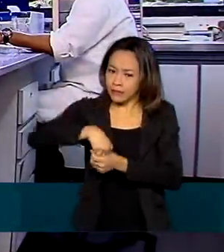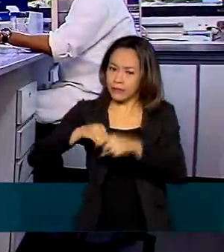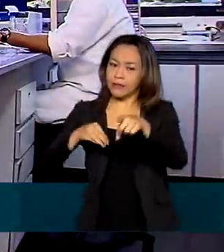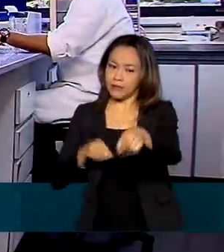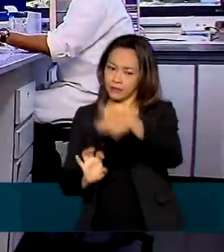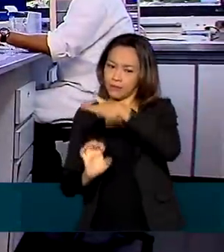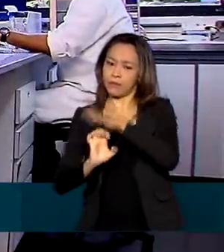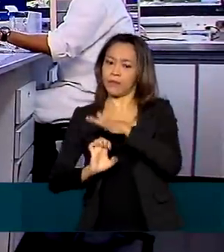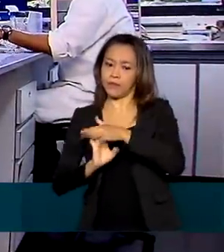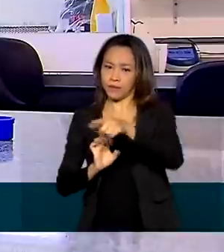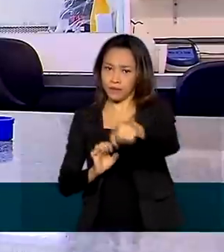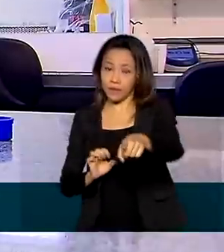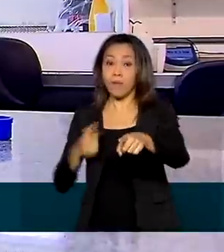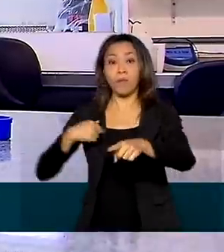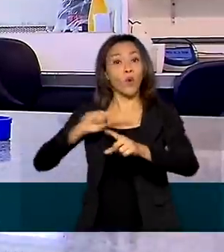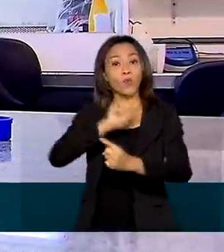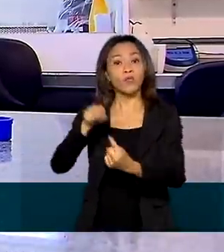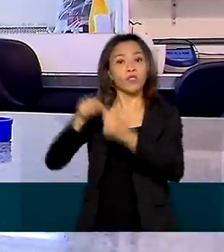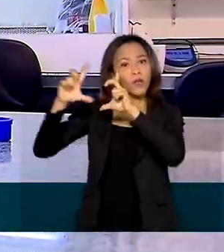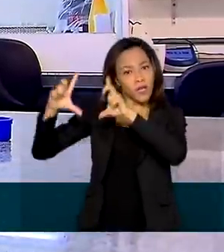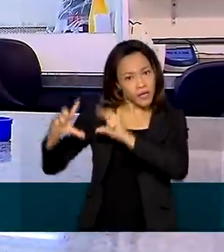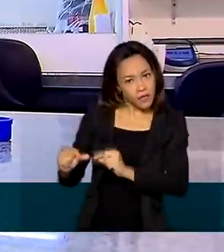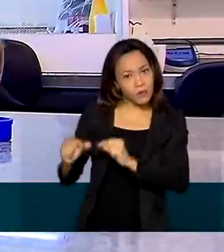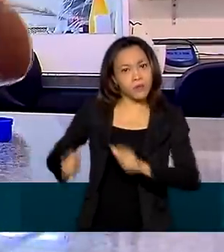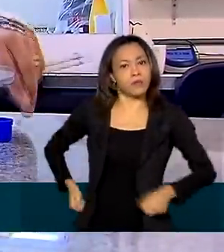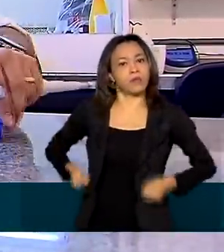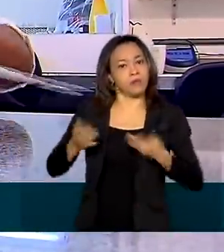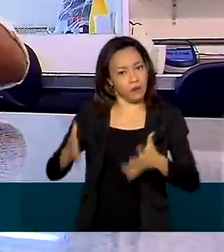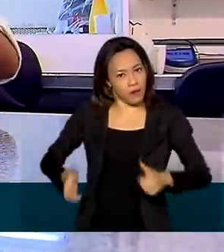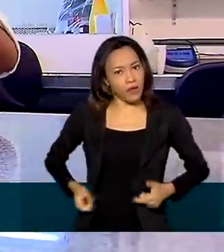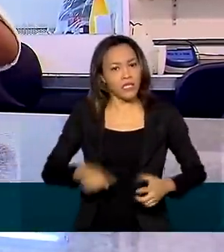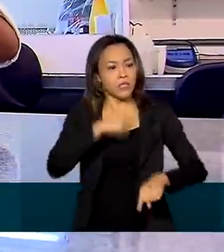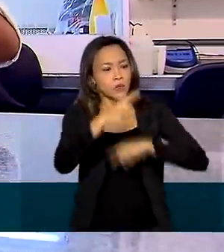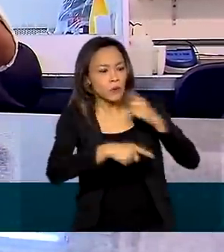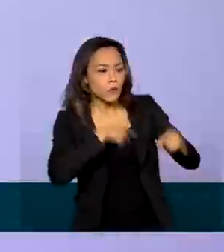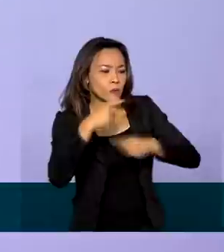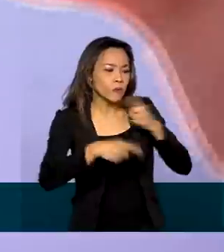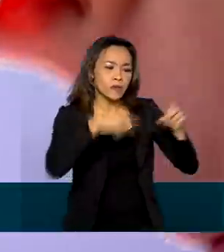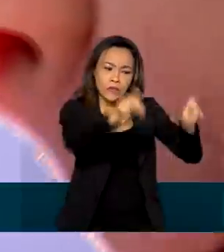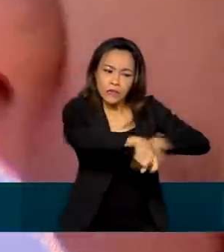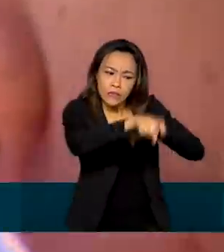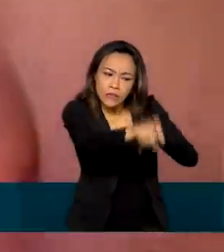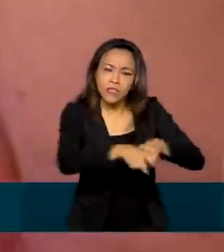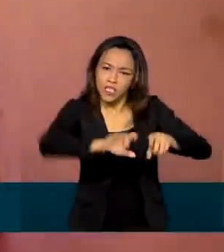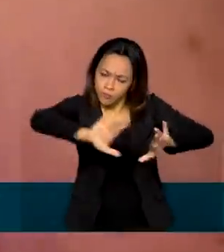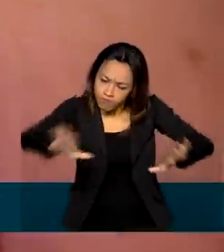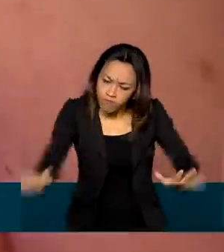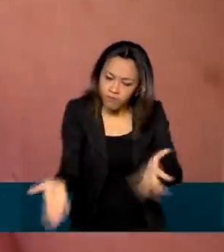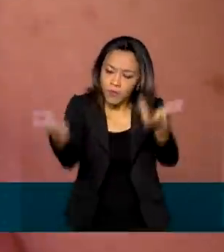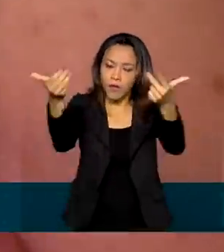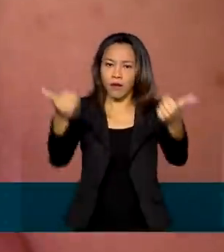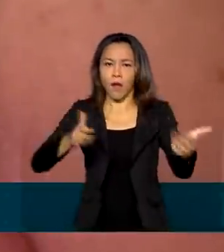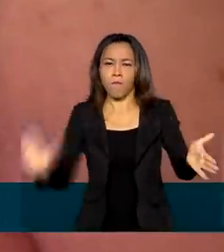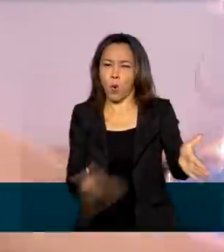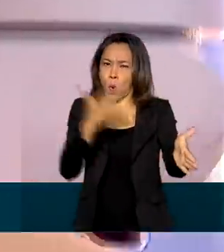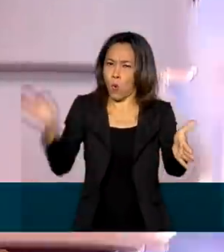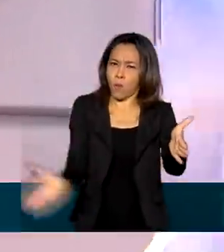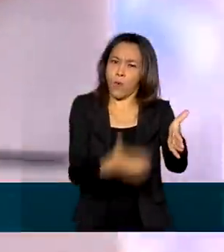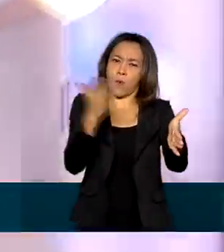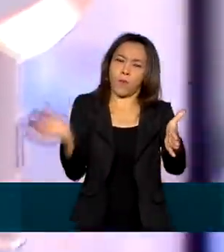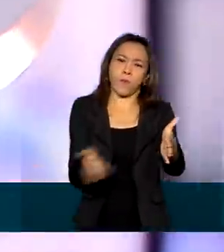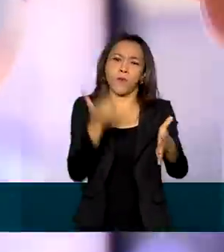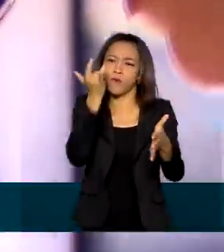prometem reduzir custos e incertezas no campo, alavancar a produção e ainda facilitar